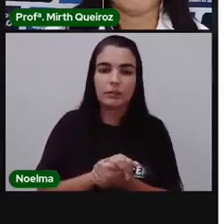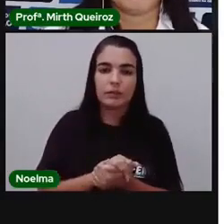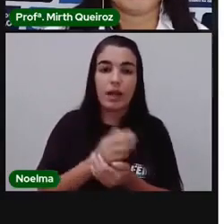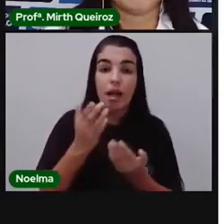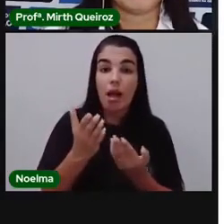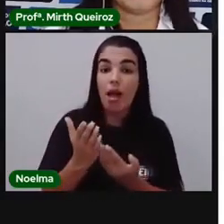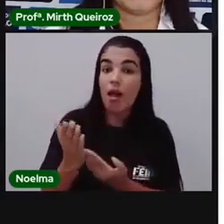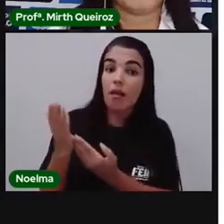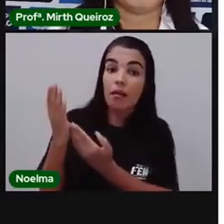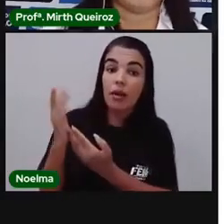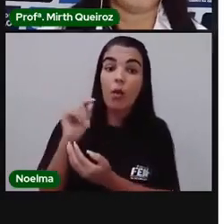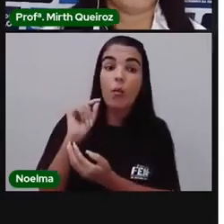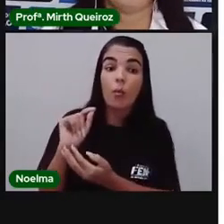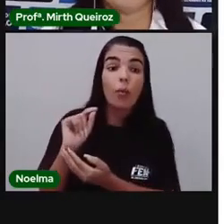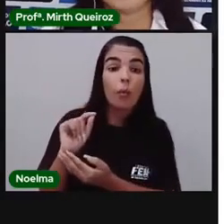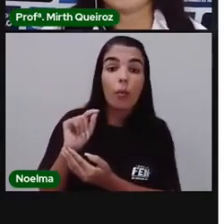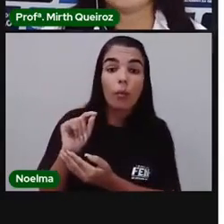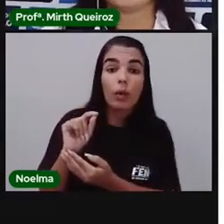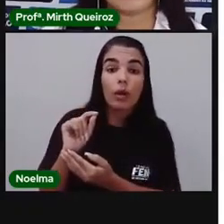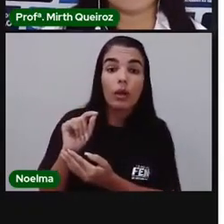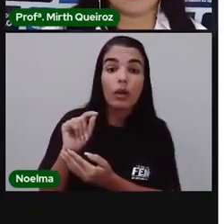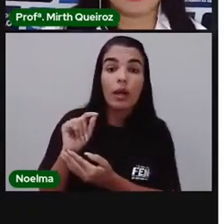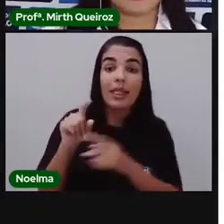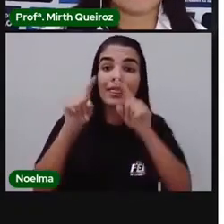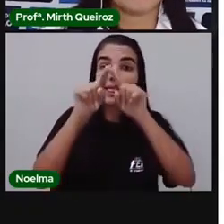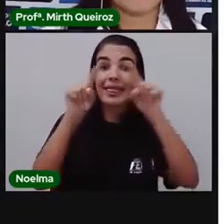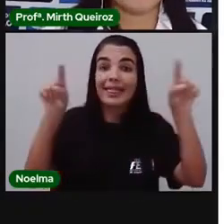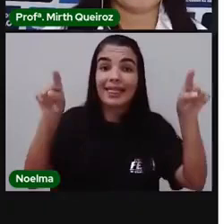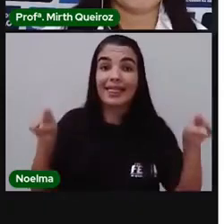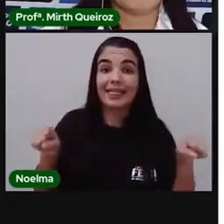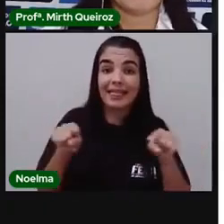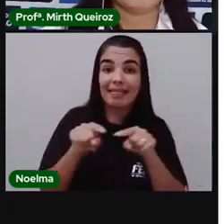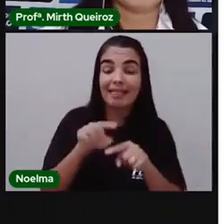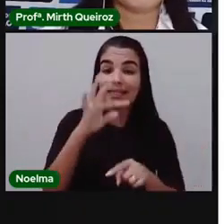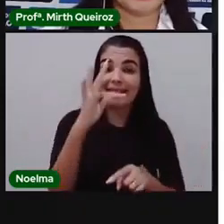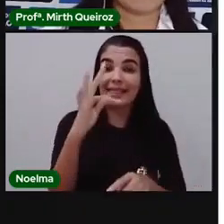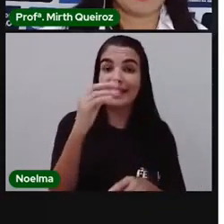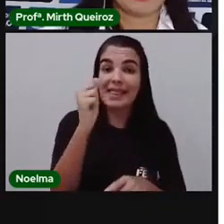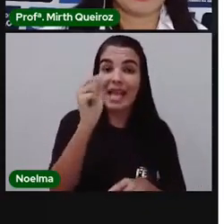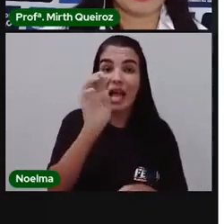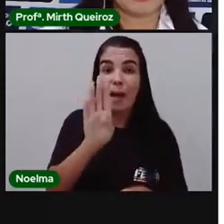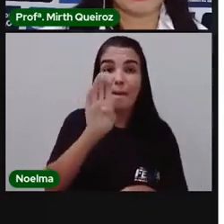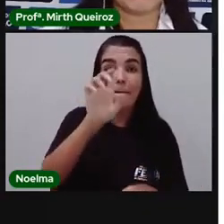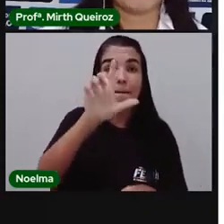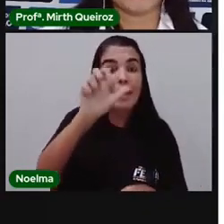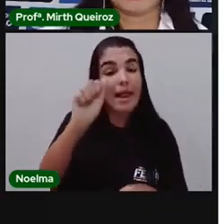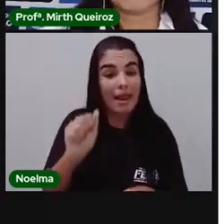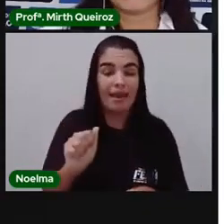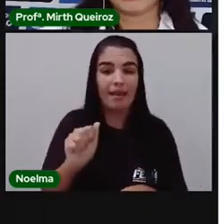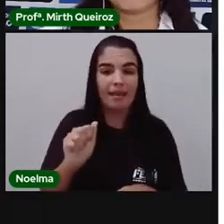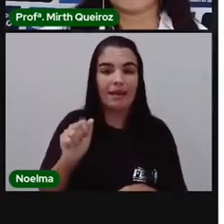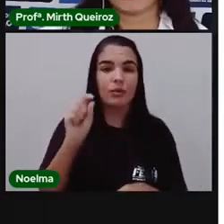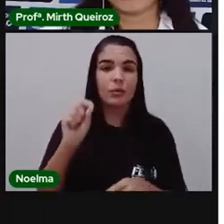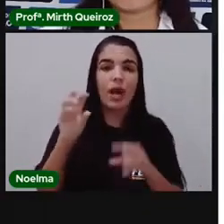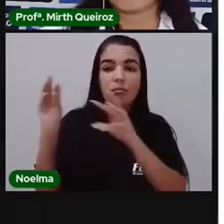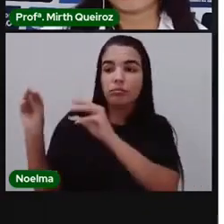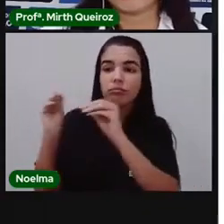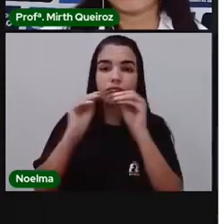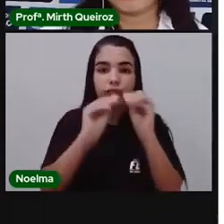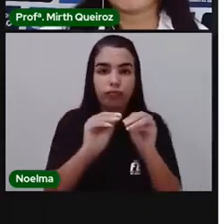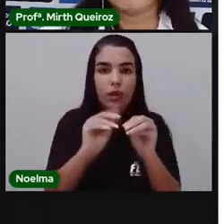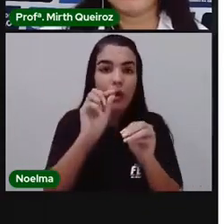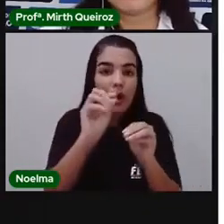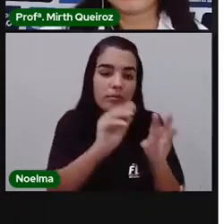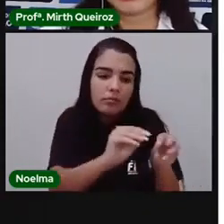E aqui a gente tem uma tabela, né? Nessa tabela, a gente vai retirar as informações